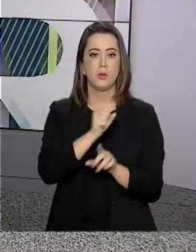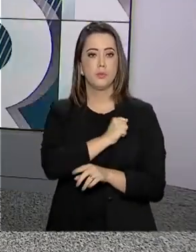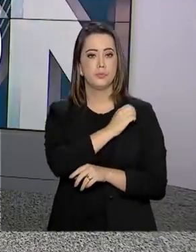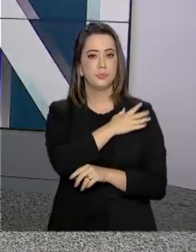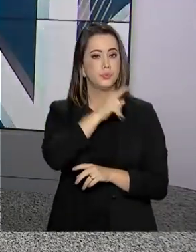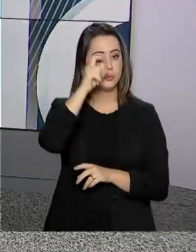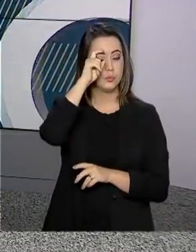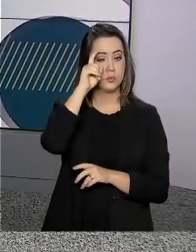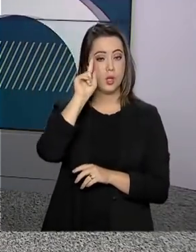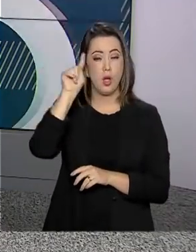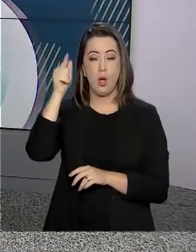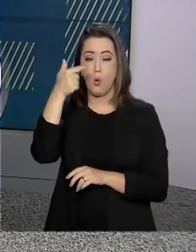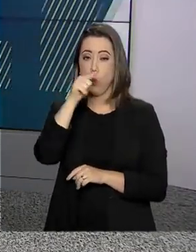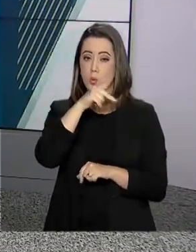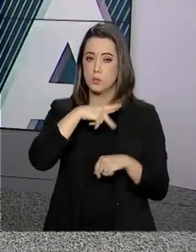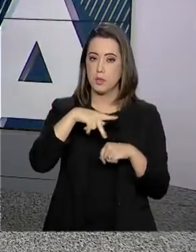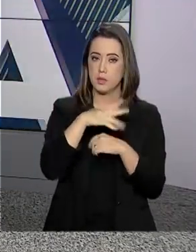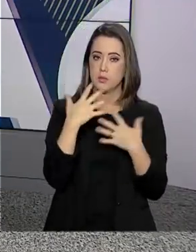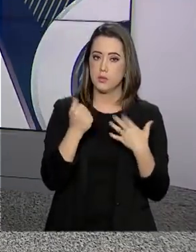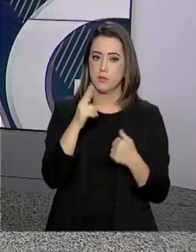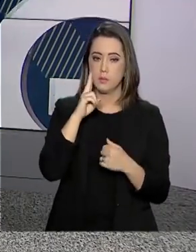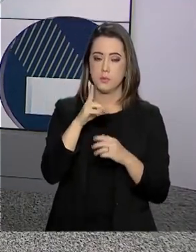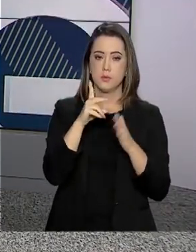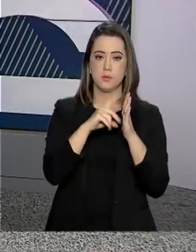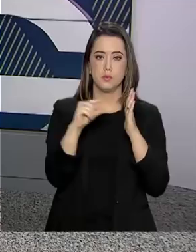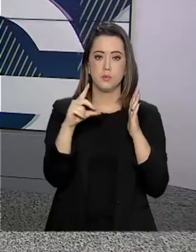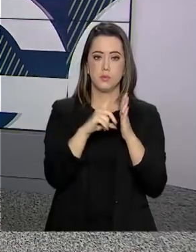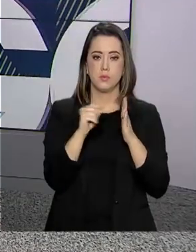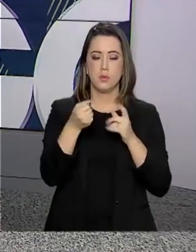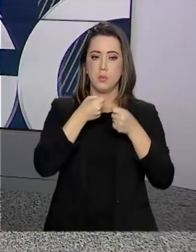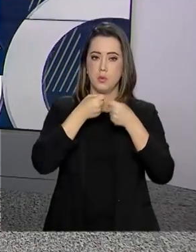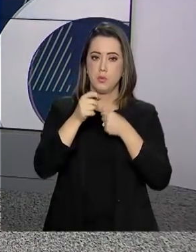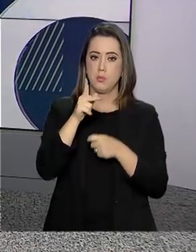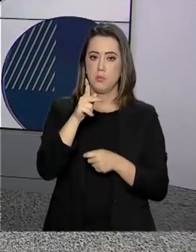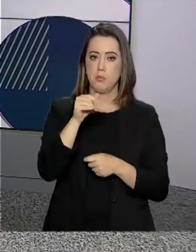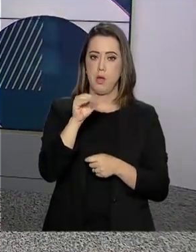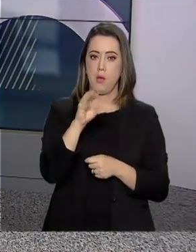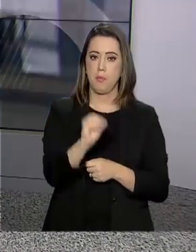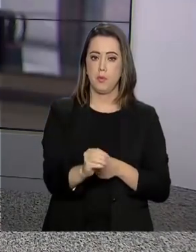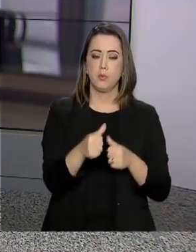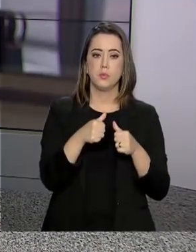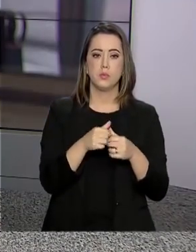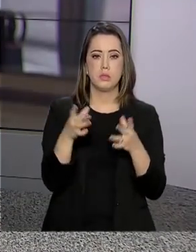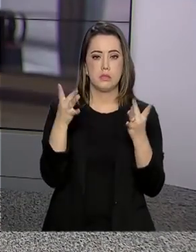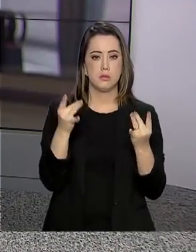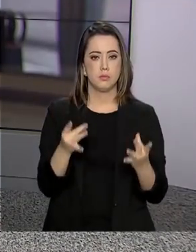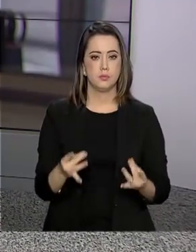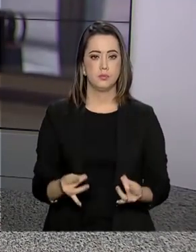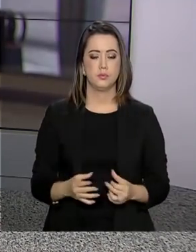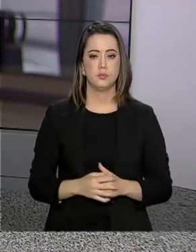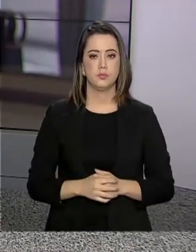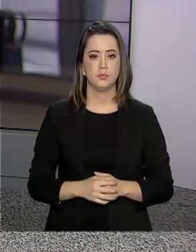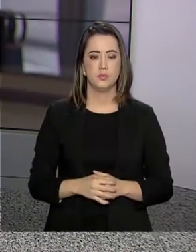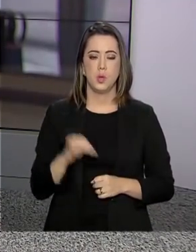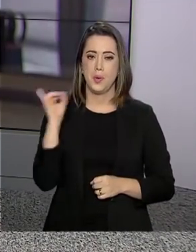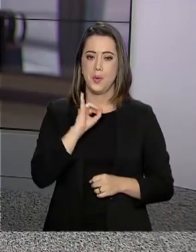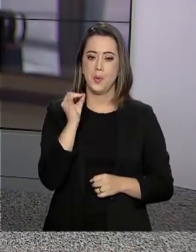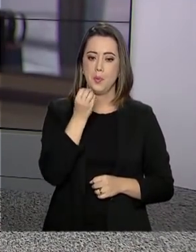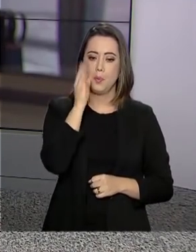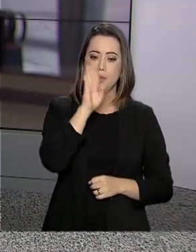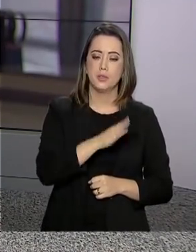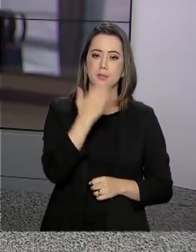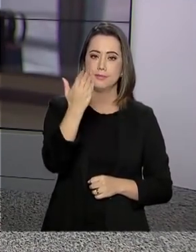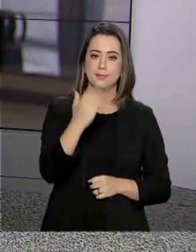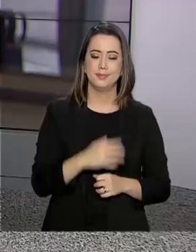Mourão ao exterior. E nós vamos até o Palácio do Planalto. O repórter Pablo Mundin traz os detalhes para a gente. Olá, Pablo.